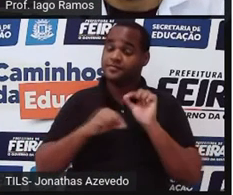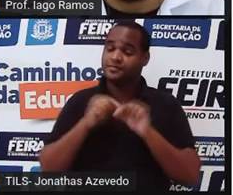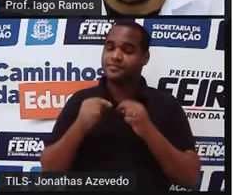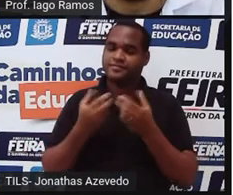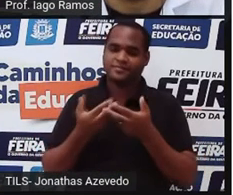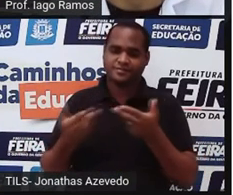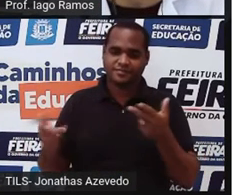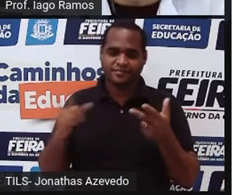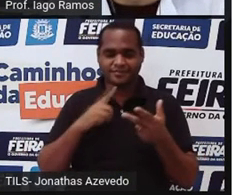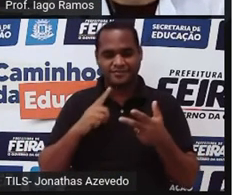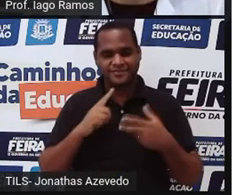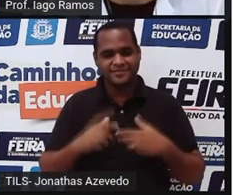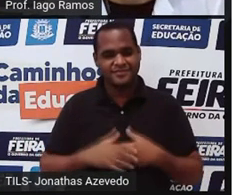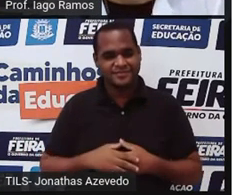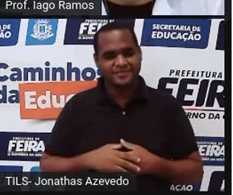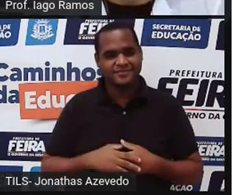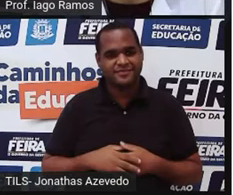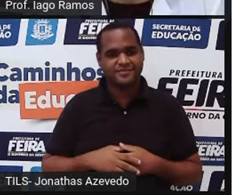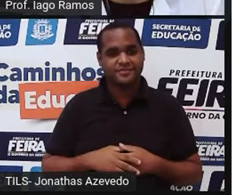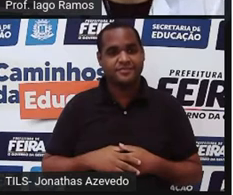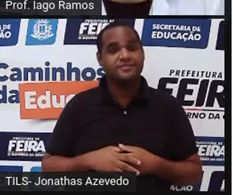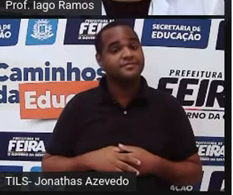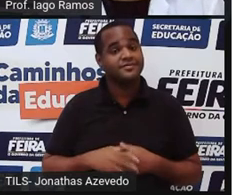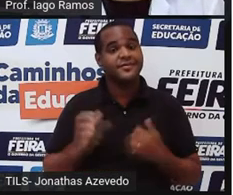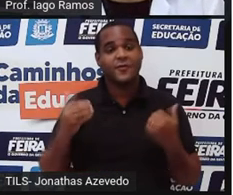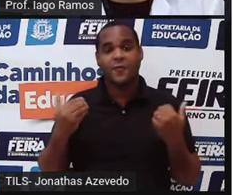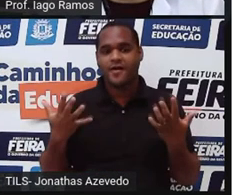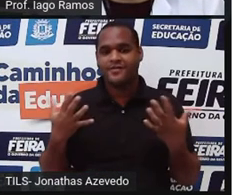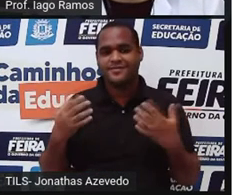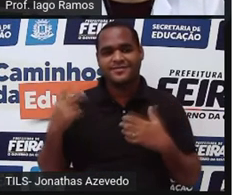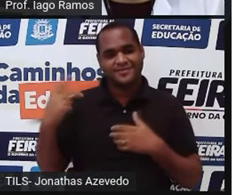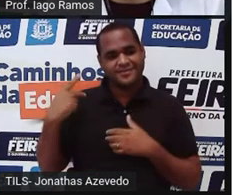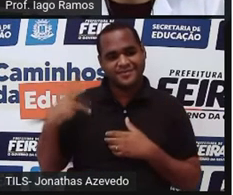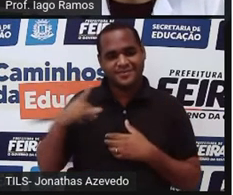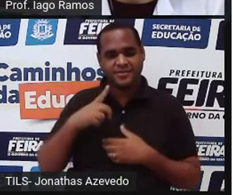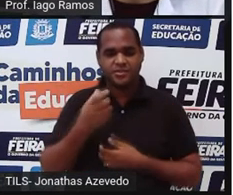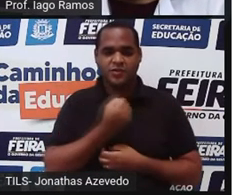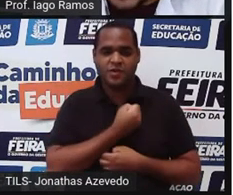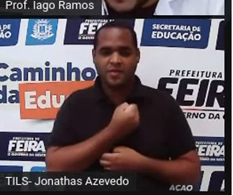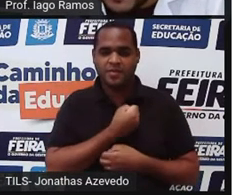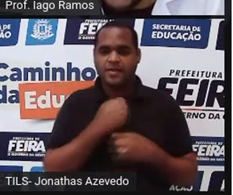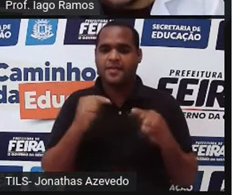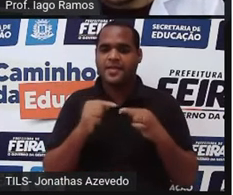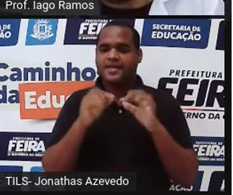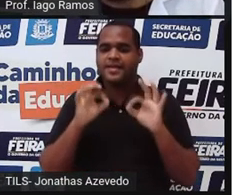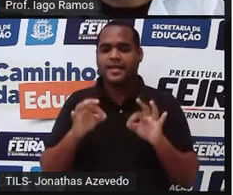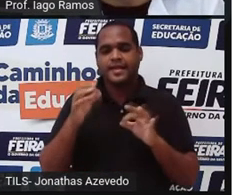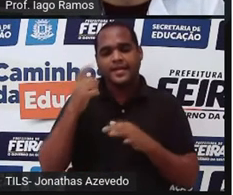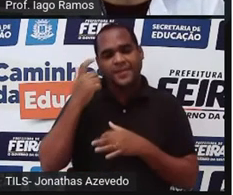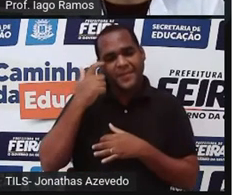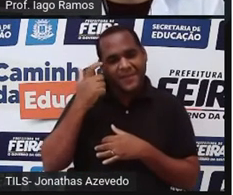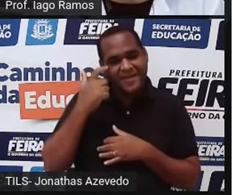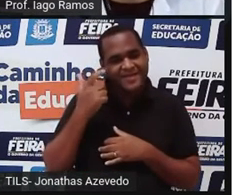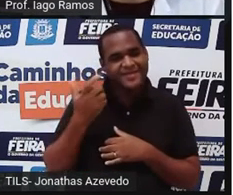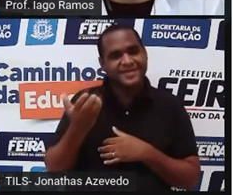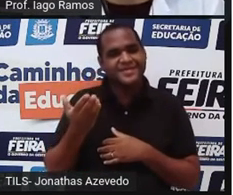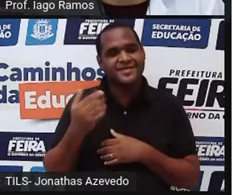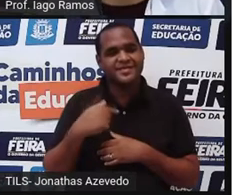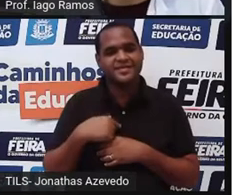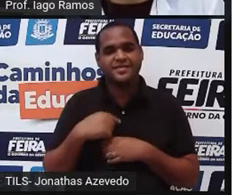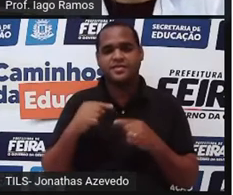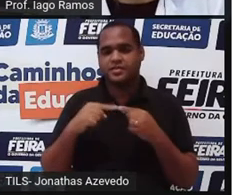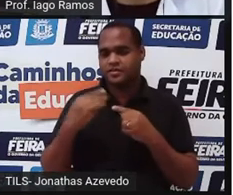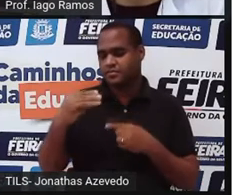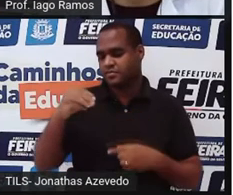depois da vírgula. Qual desses números é o racional? Eu vou te dar